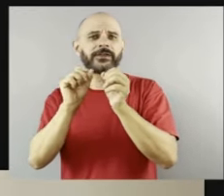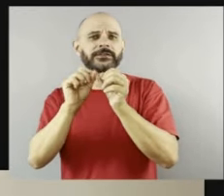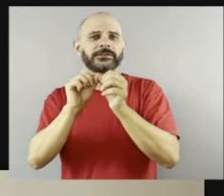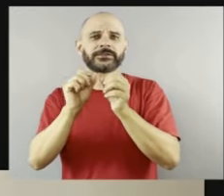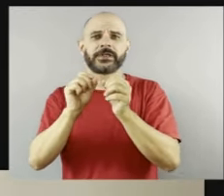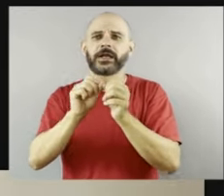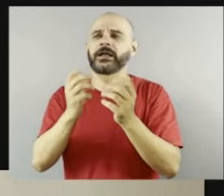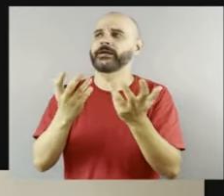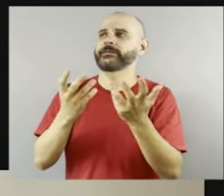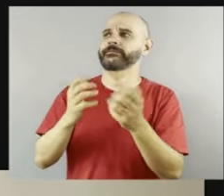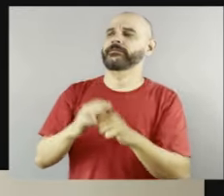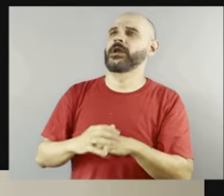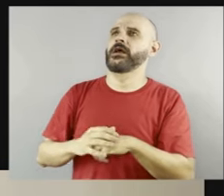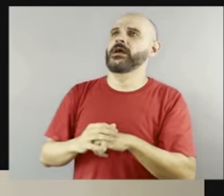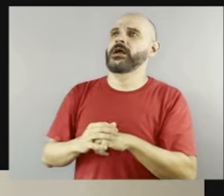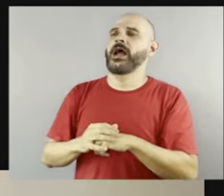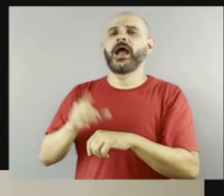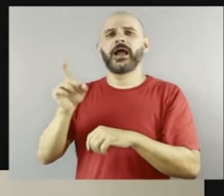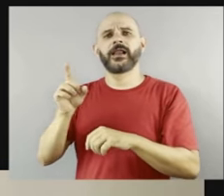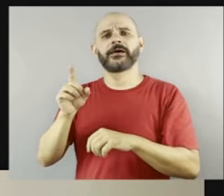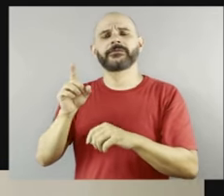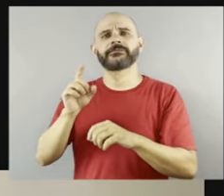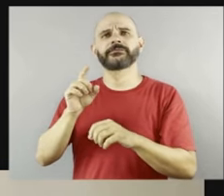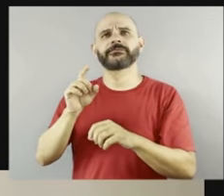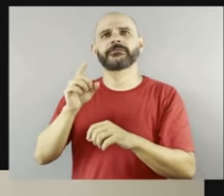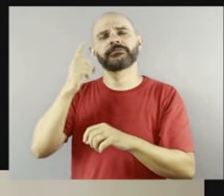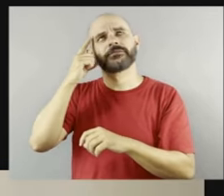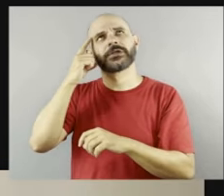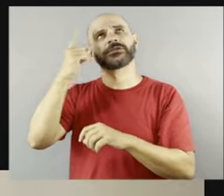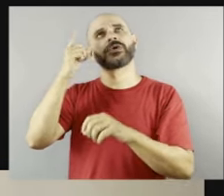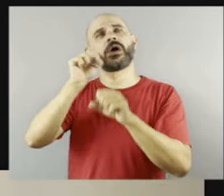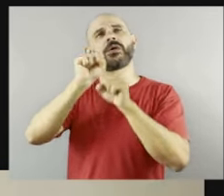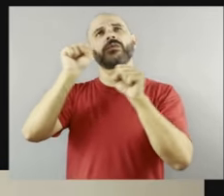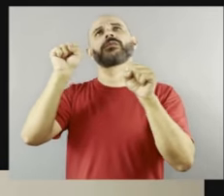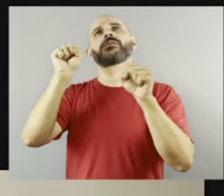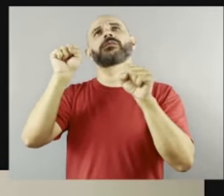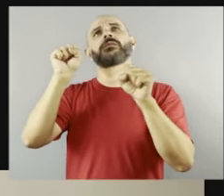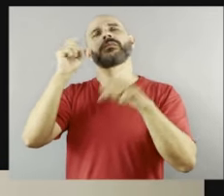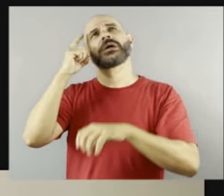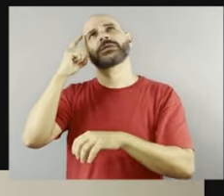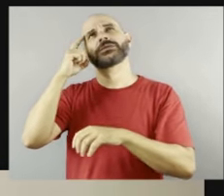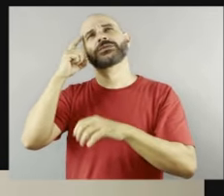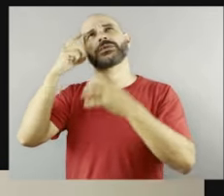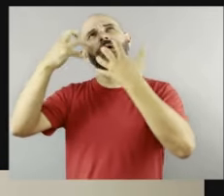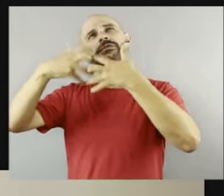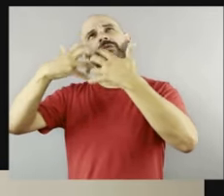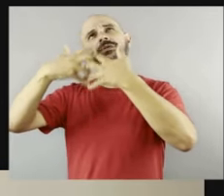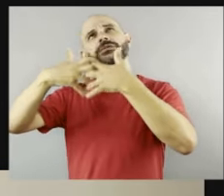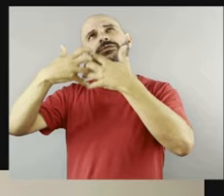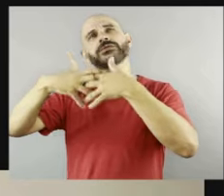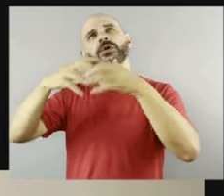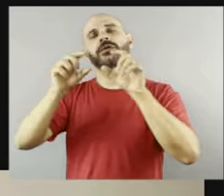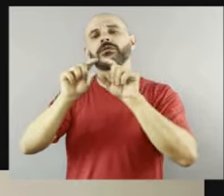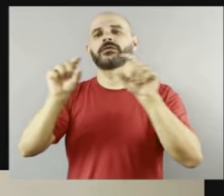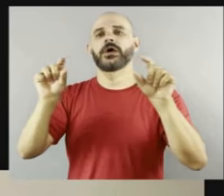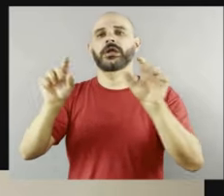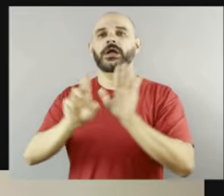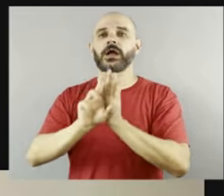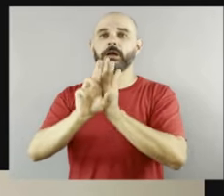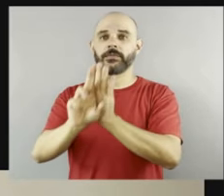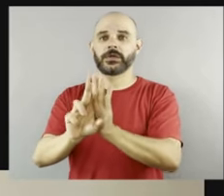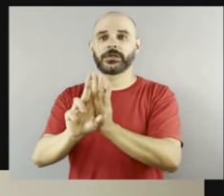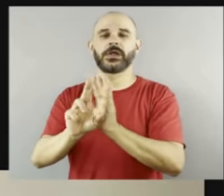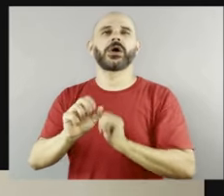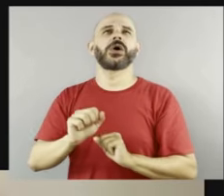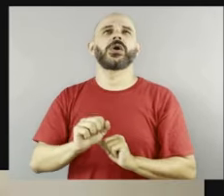acordou com essa frase e ela falou, olha, eu acho que isso representa o que eu sinto e eu